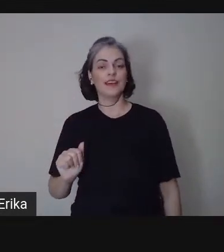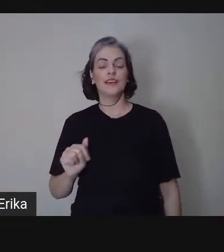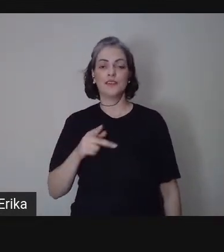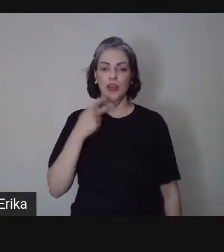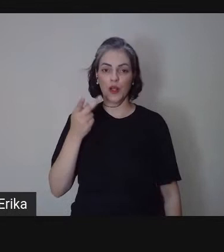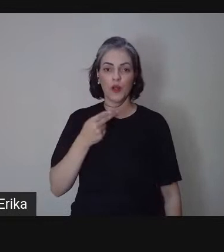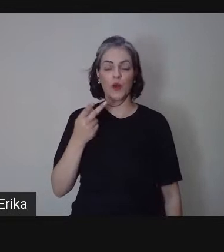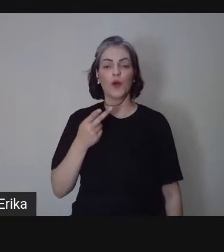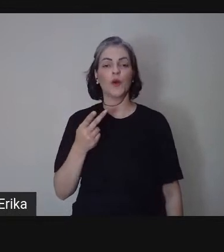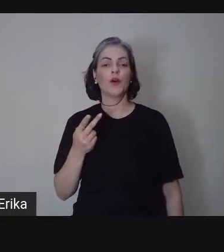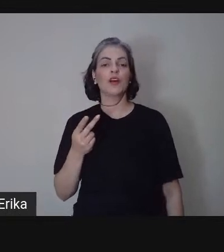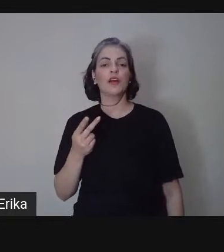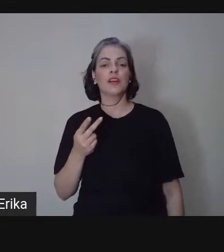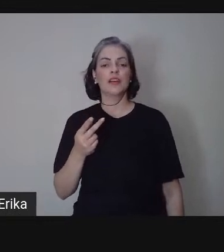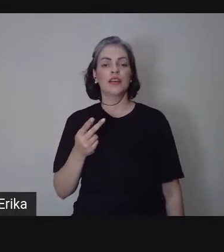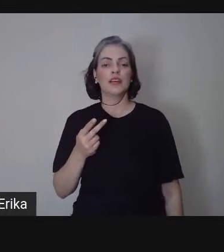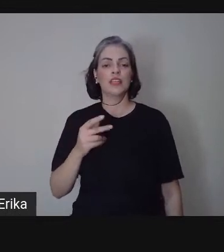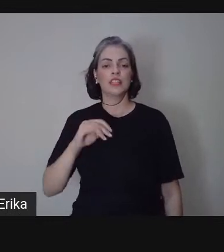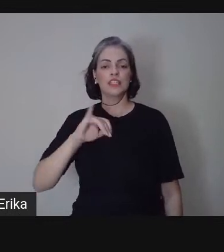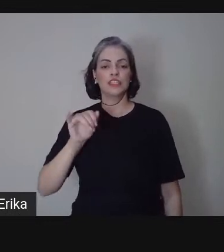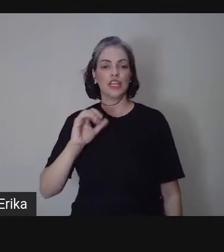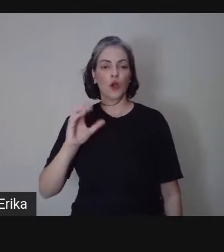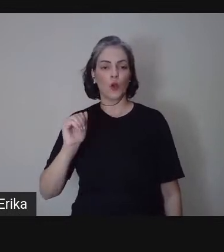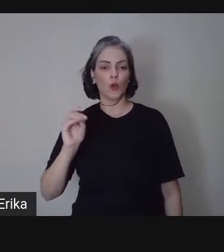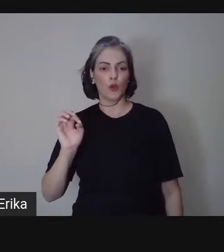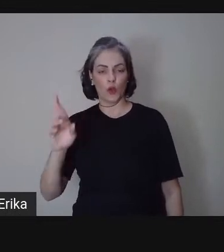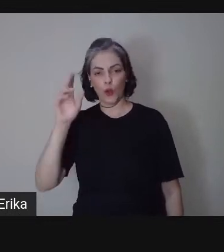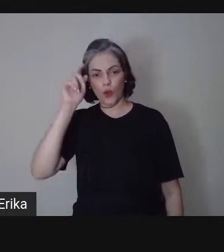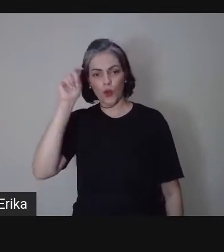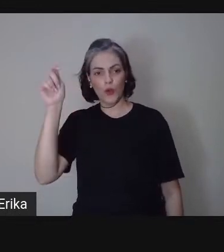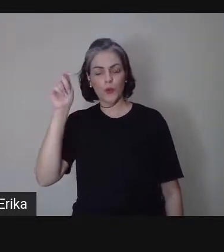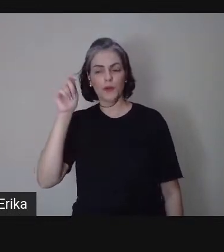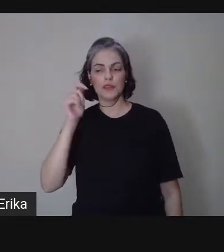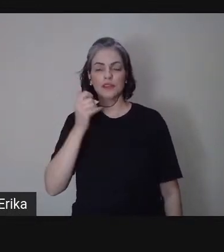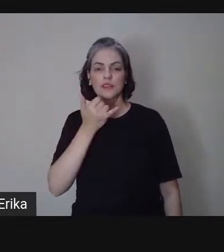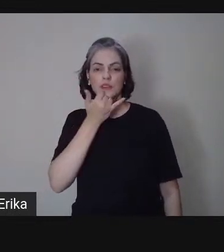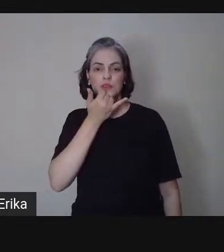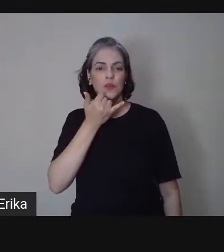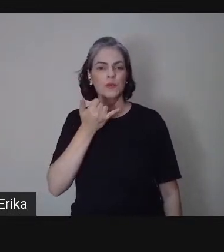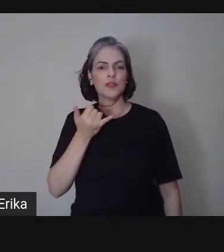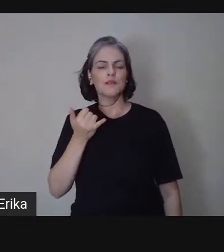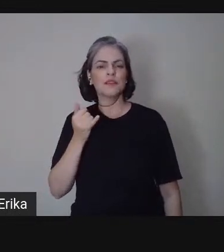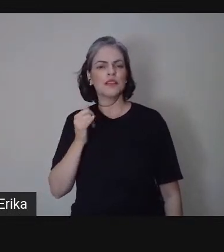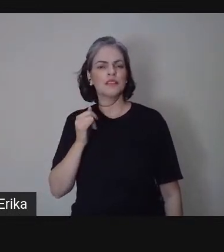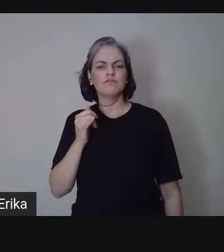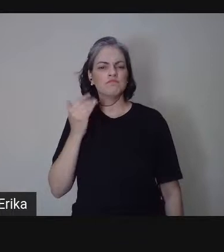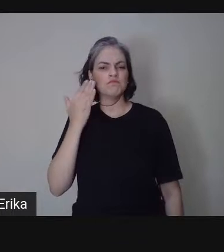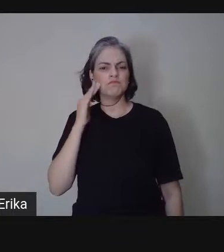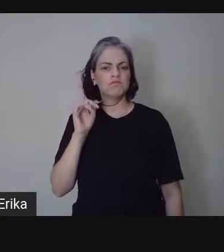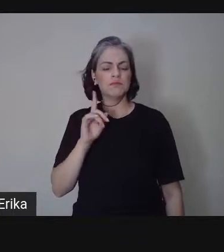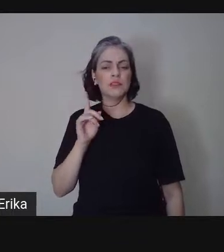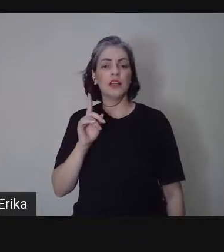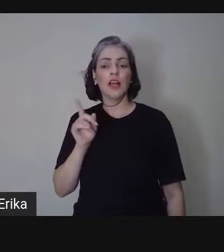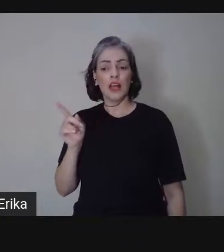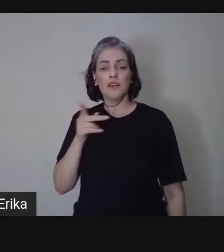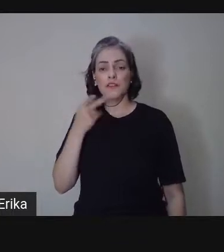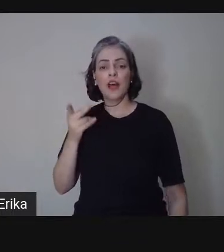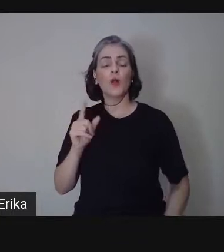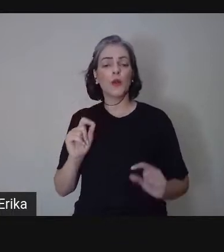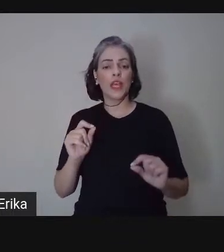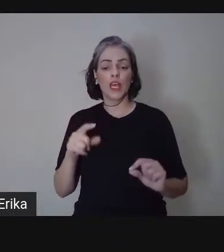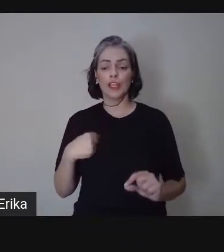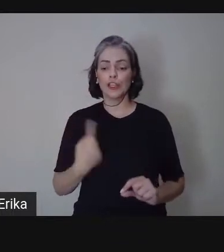também falam brevemente disso no meu módulo introdutório, de que nós todos estamos estudando